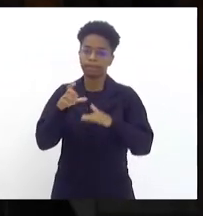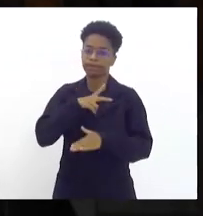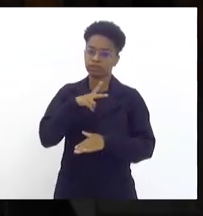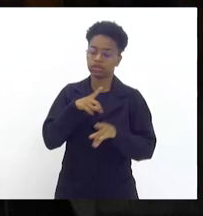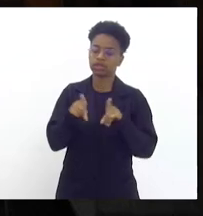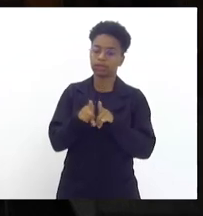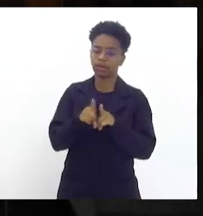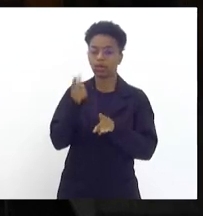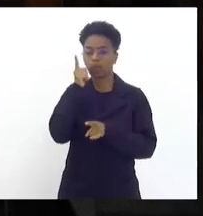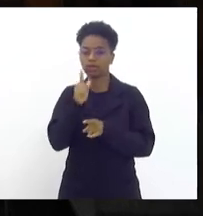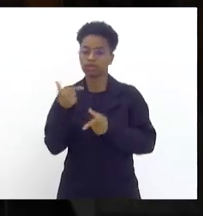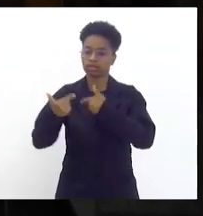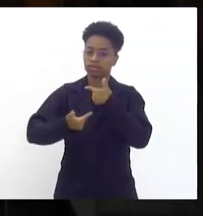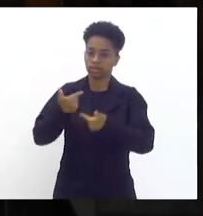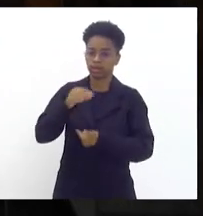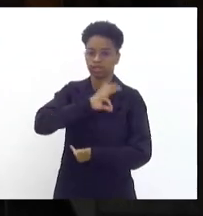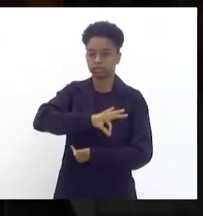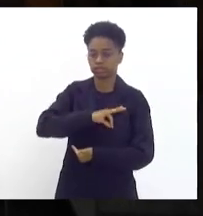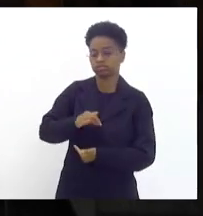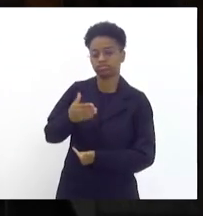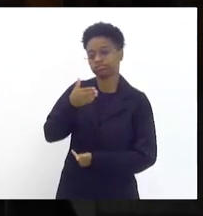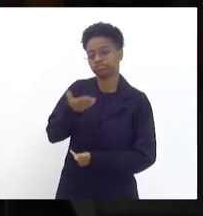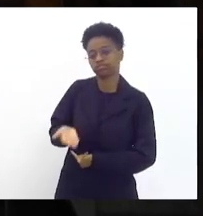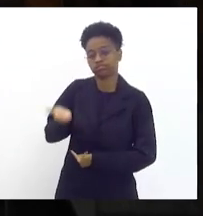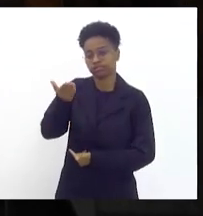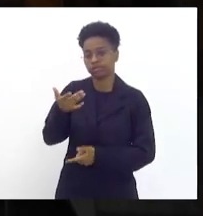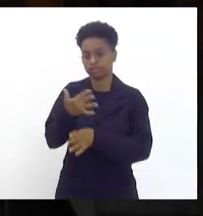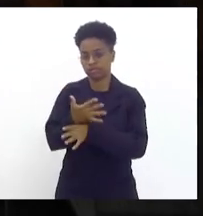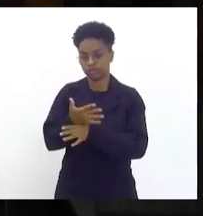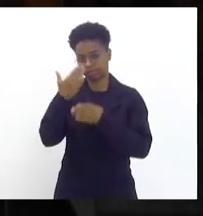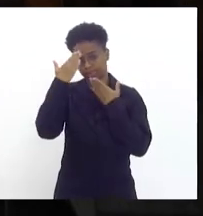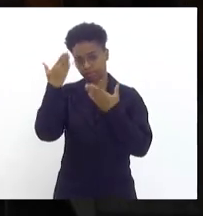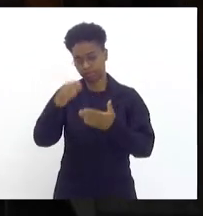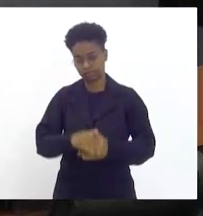renda para o cidadão Gonçalense na nossa cidade muito obrigado presidente